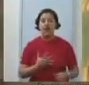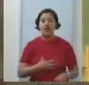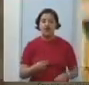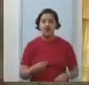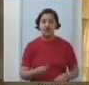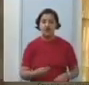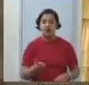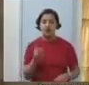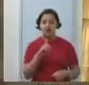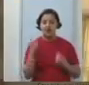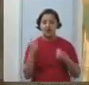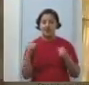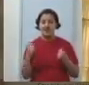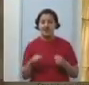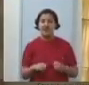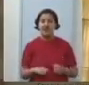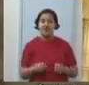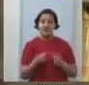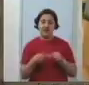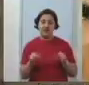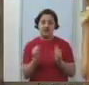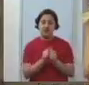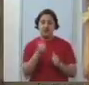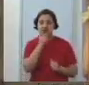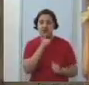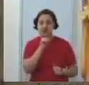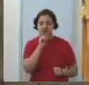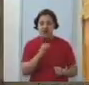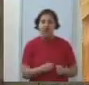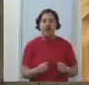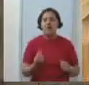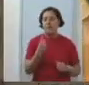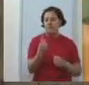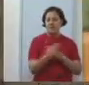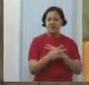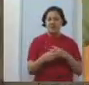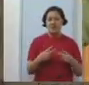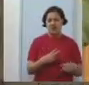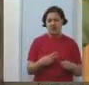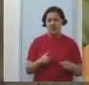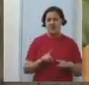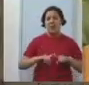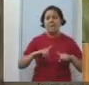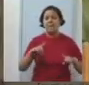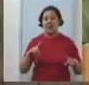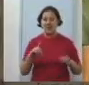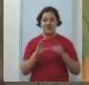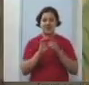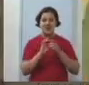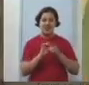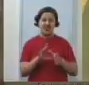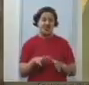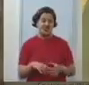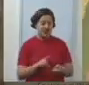Para atrasar a vida do padre, correr para um lado, correr para o outro Eu acho que é uma das coisas, para mim, uma das poucas coisas que me irrita Mas me irrita para valer